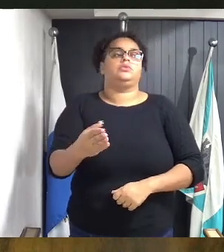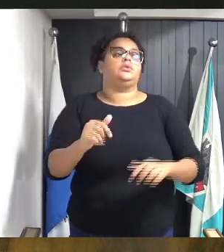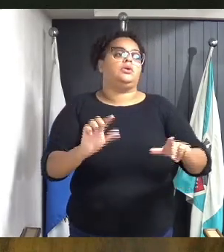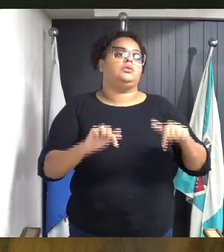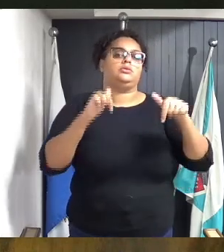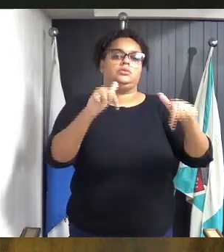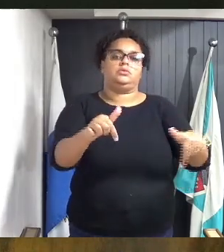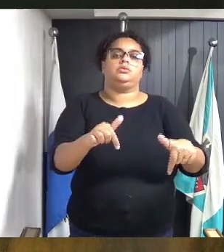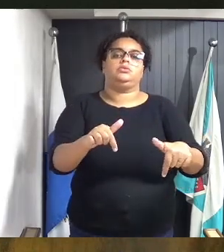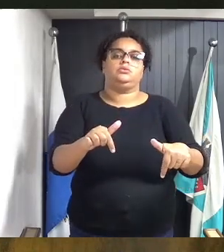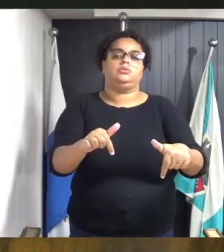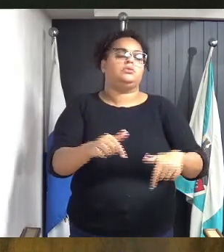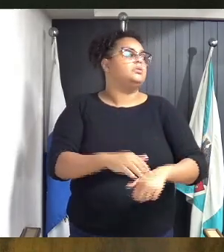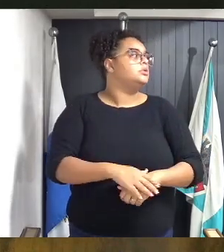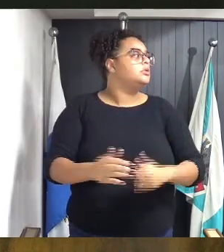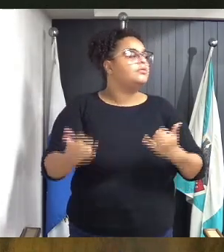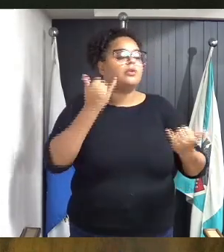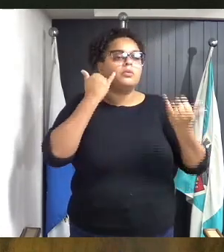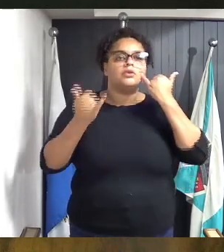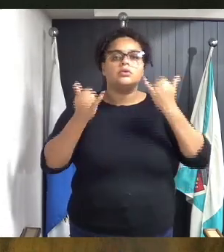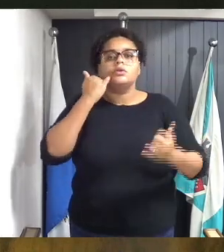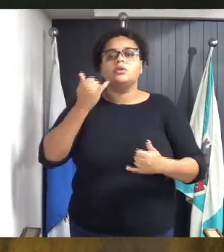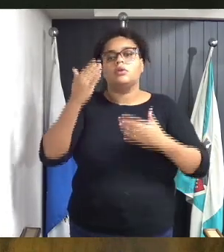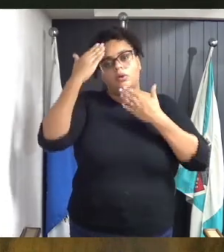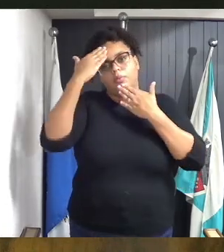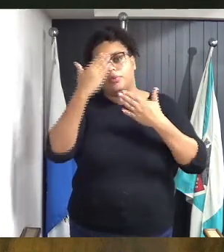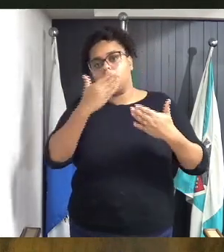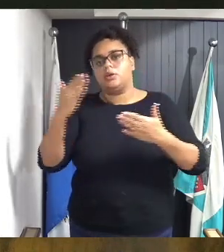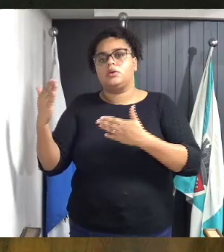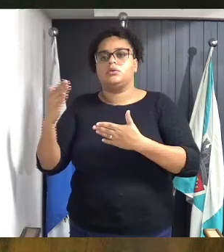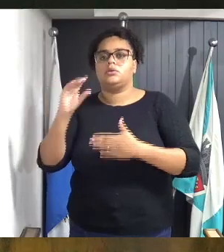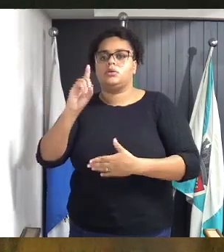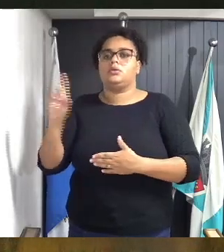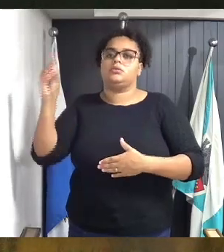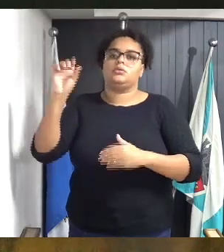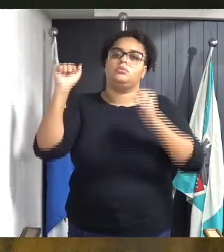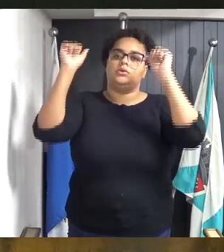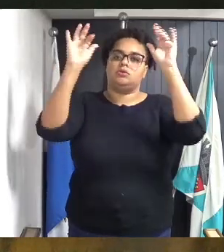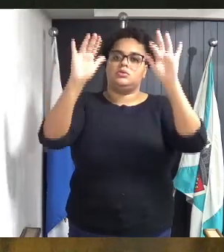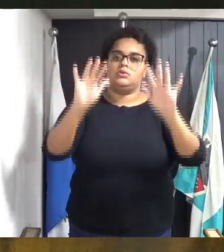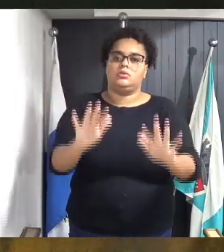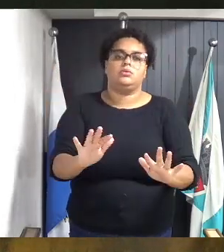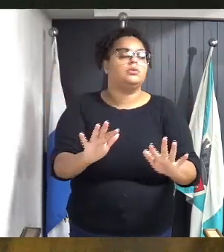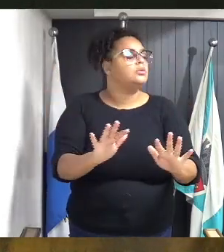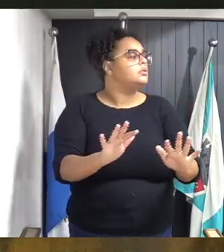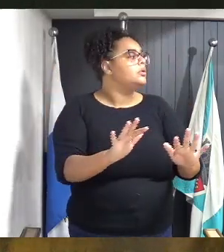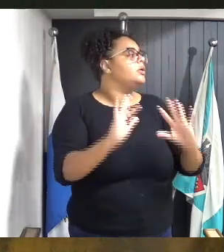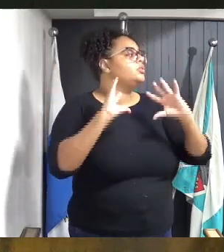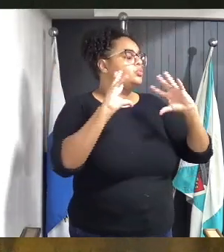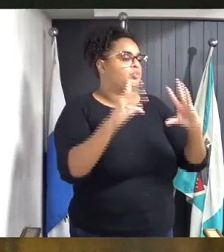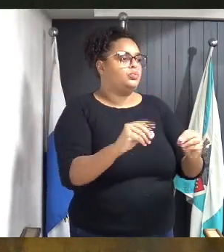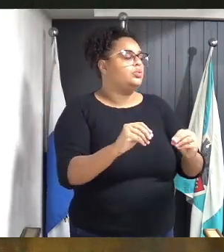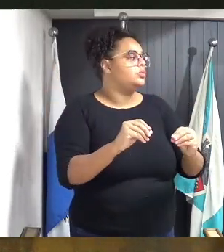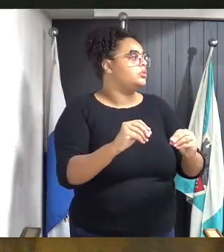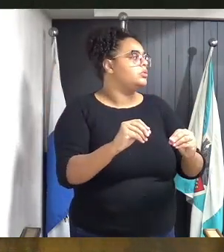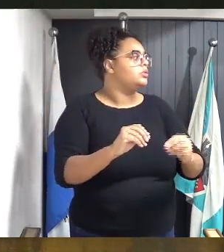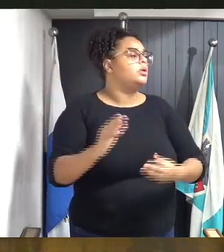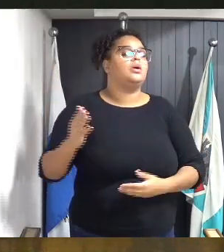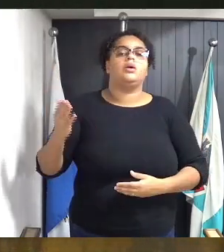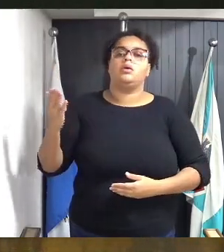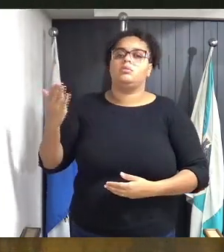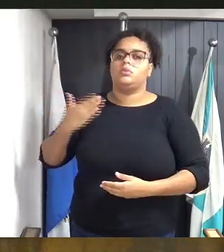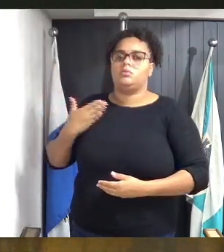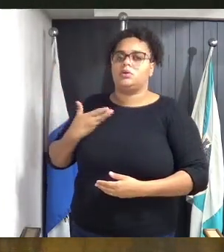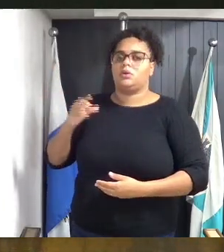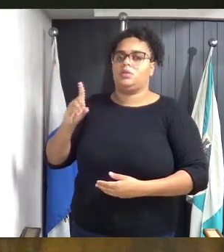e boas notícias. Muito obrigado, Deus abençoe a todos, Deus abençoe a minha querida Deusa de